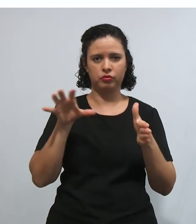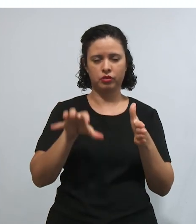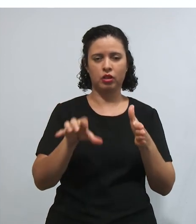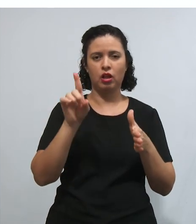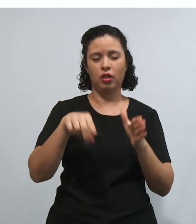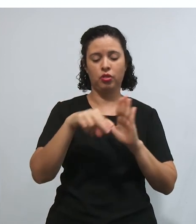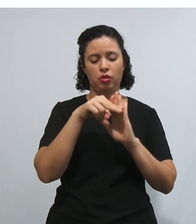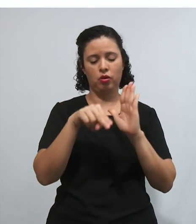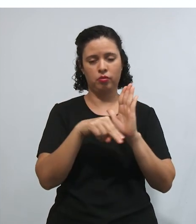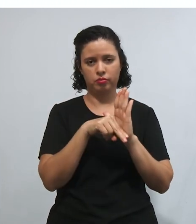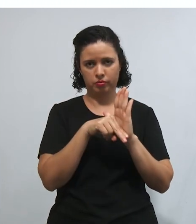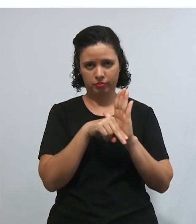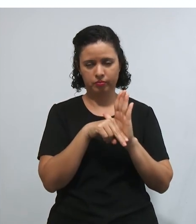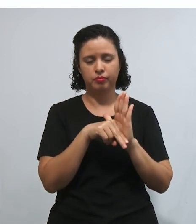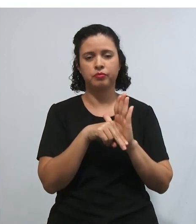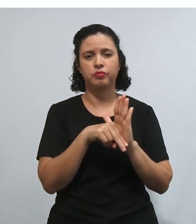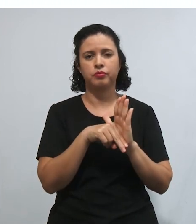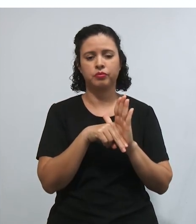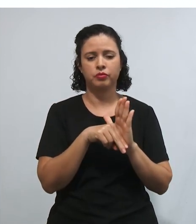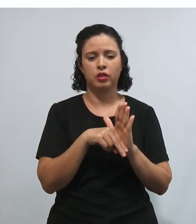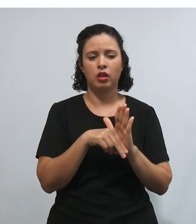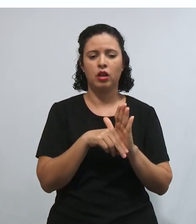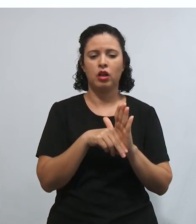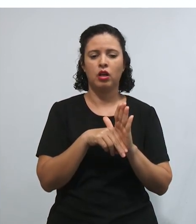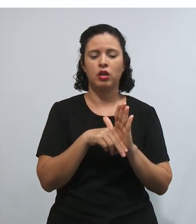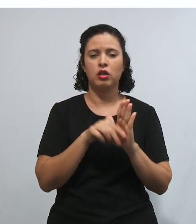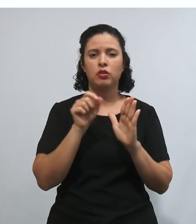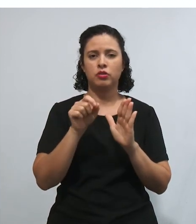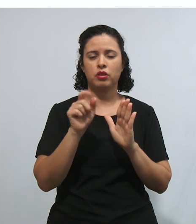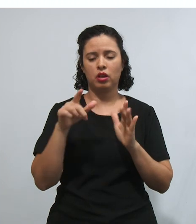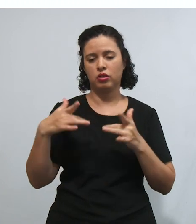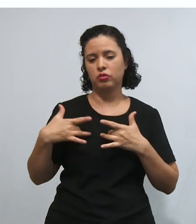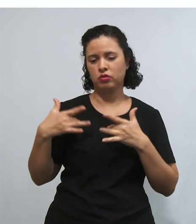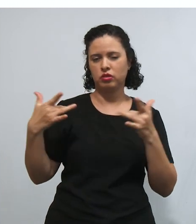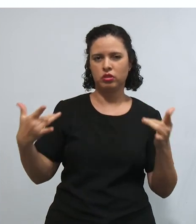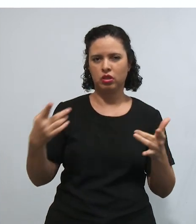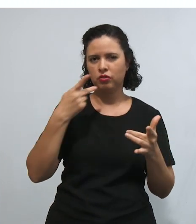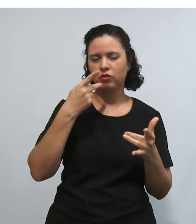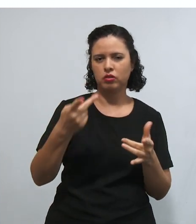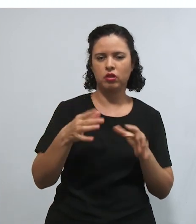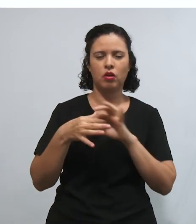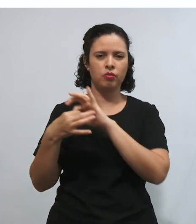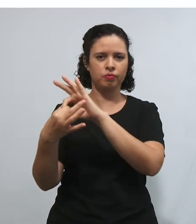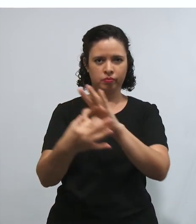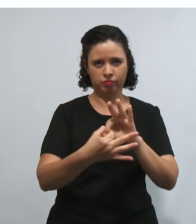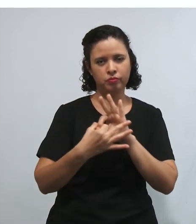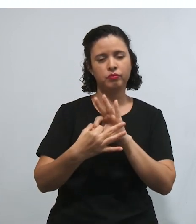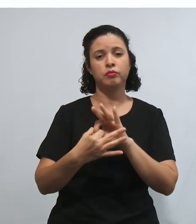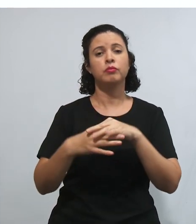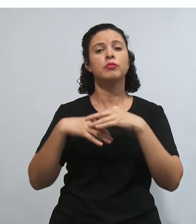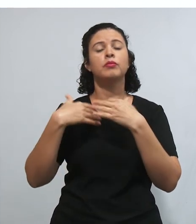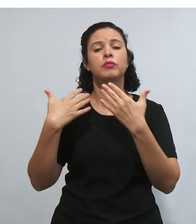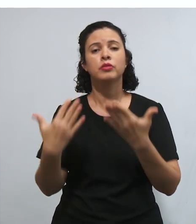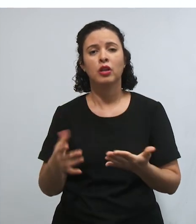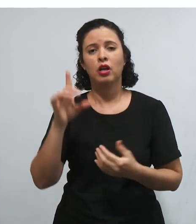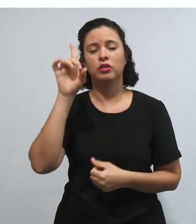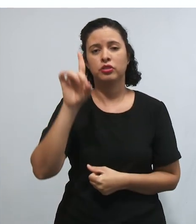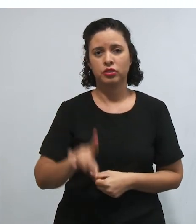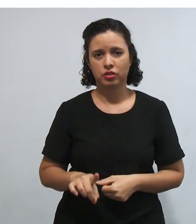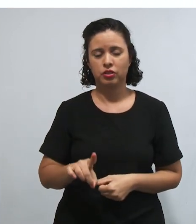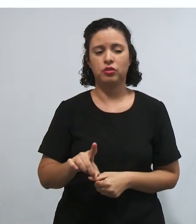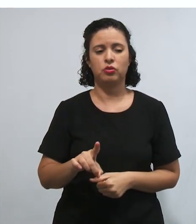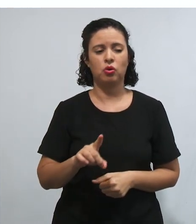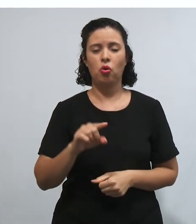né? E aqui eu estou falando, aqui, sobre a solidariedade e a fraternidade, tá? Ou seja, são direitos que não